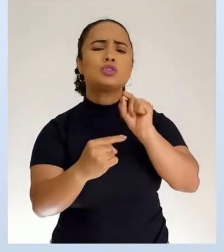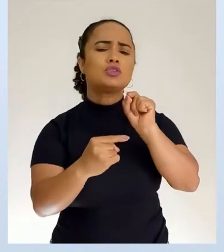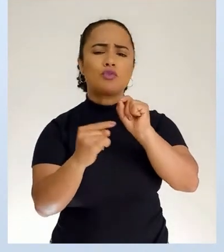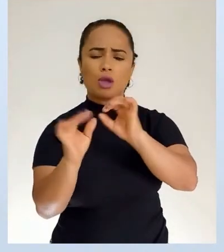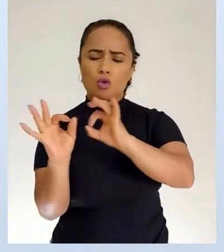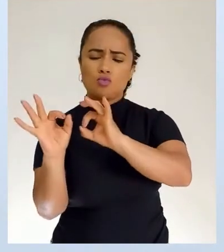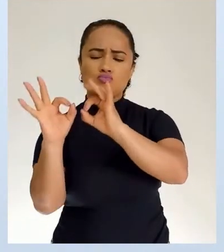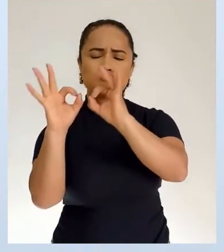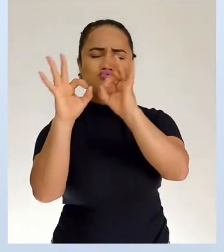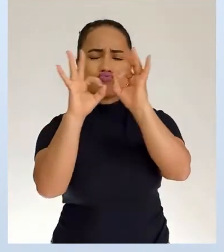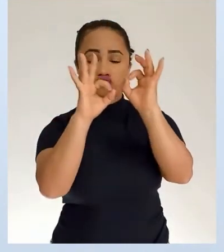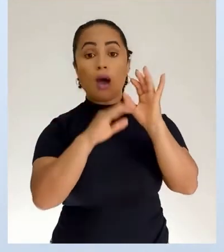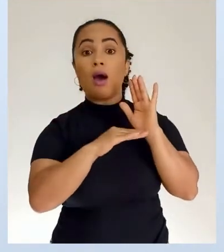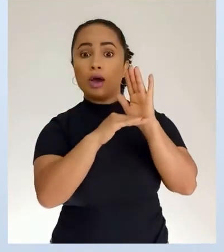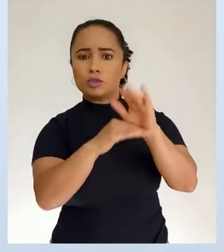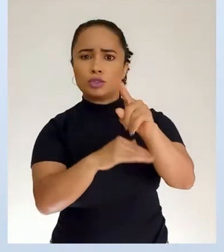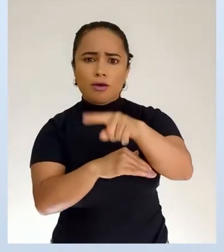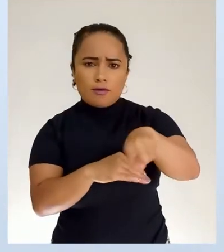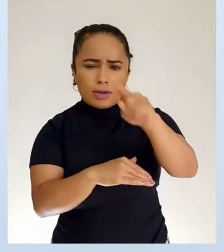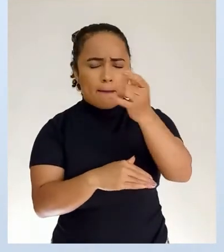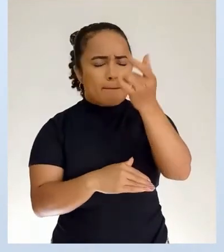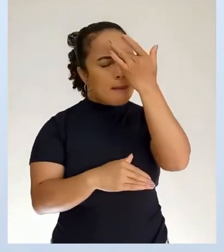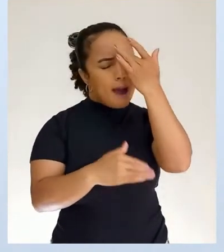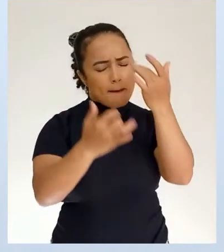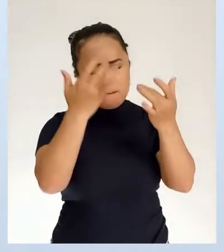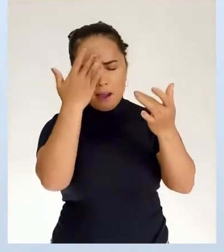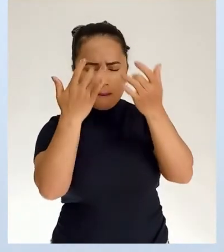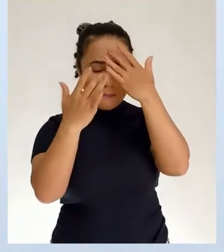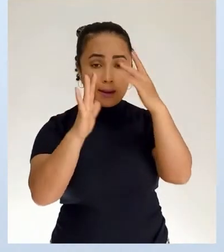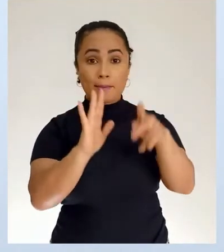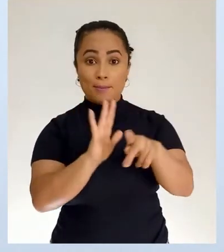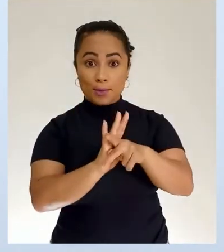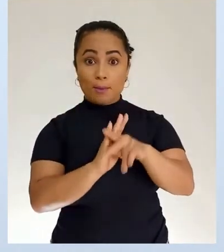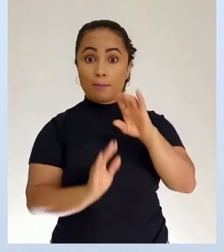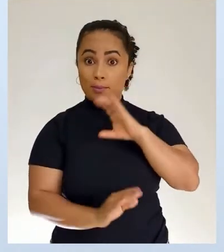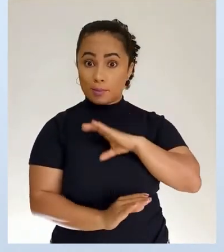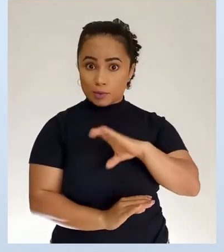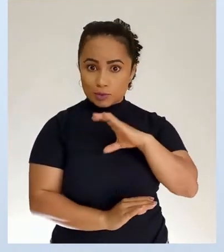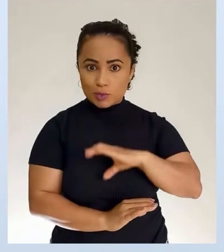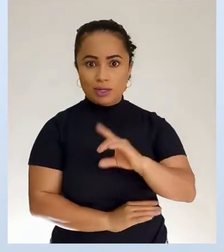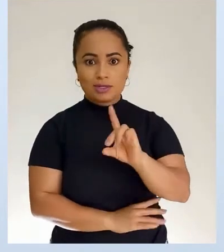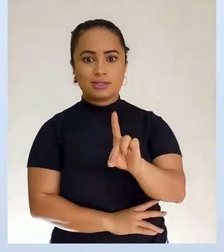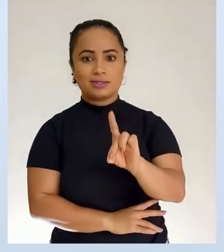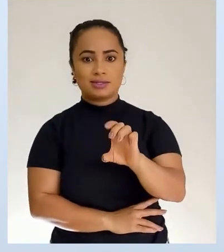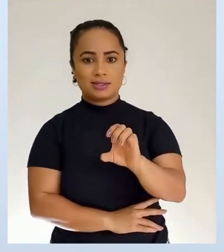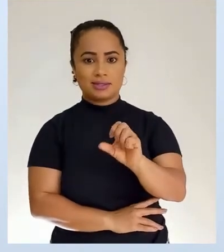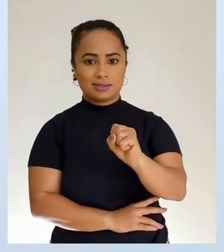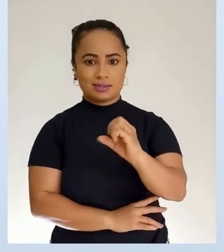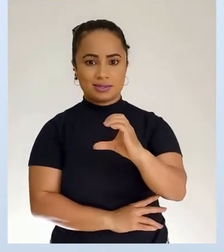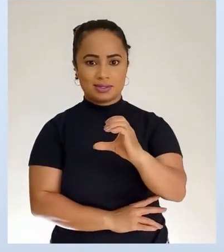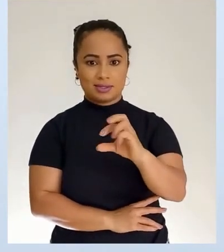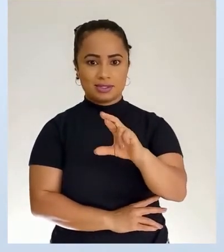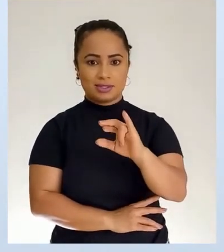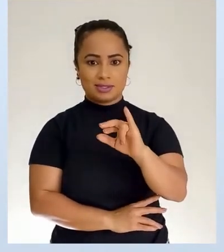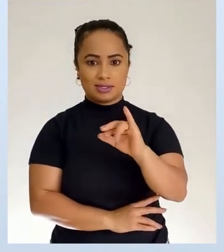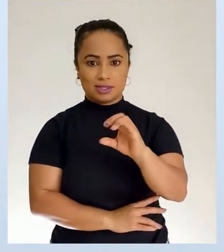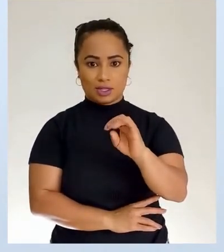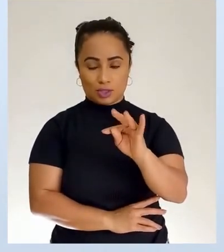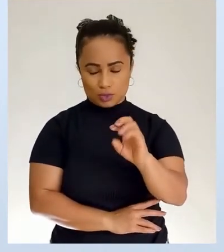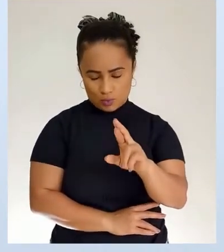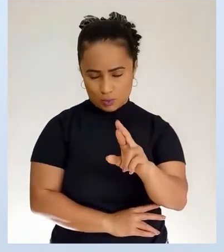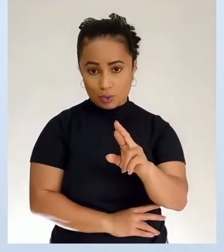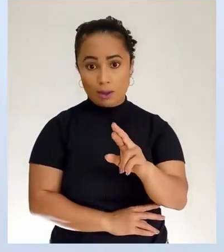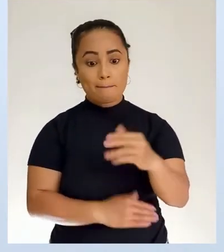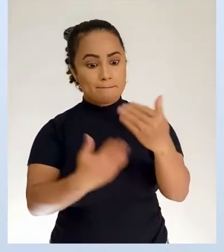a fixar ainda mais os descritores de língua portuguesa para lembrá-los na hora de fazer a prova. Bons